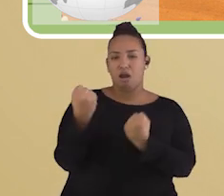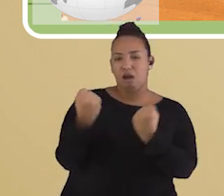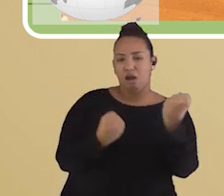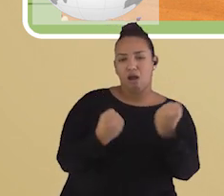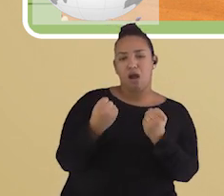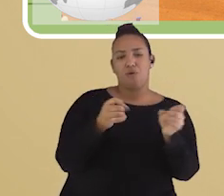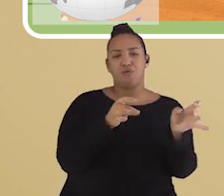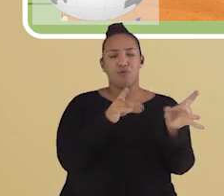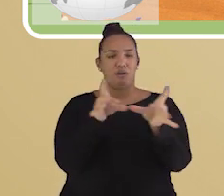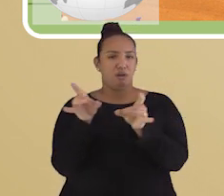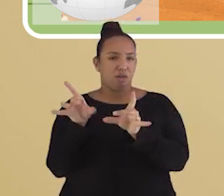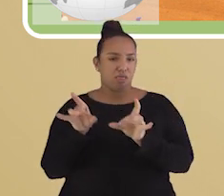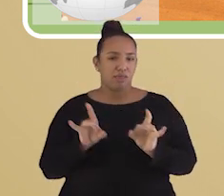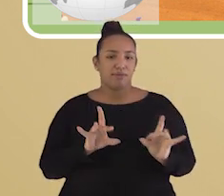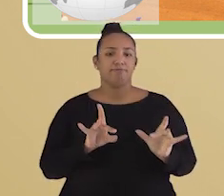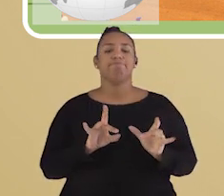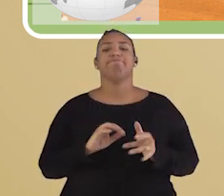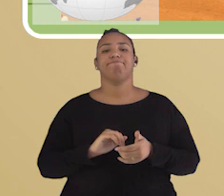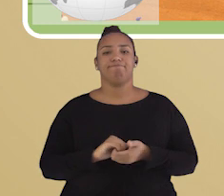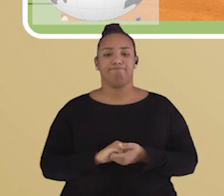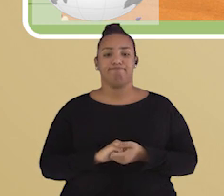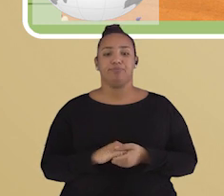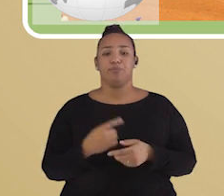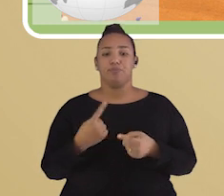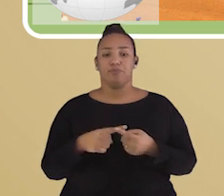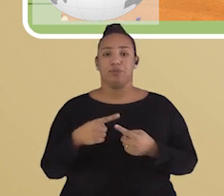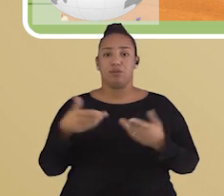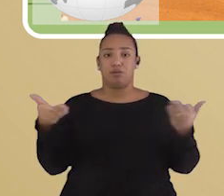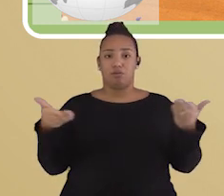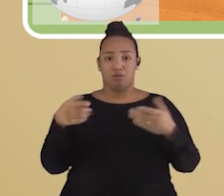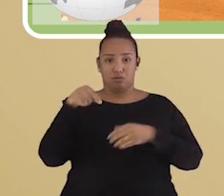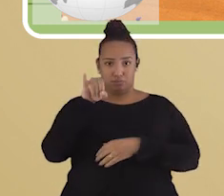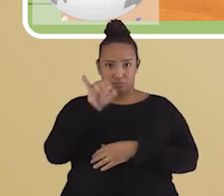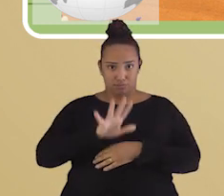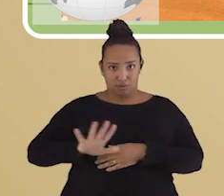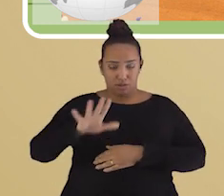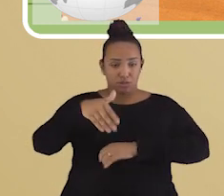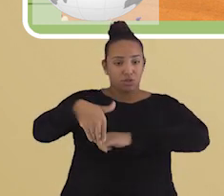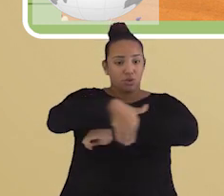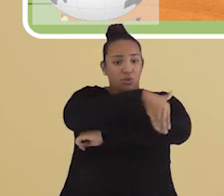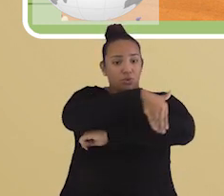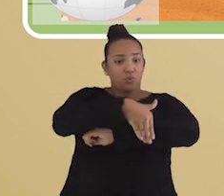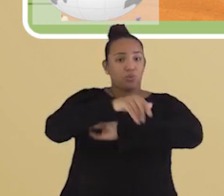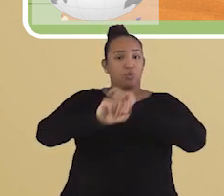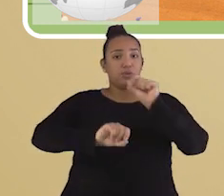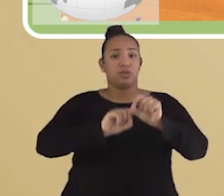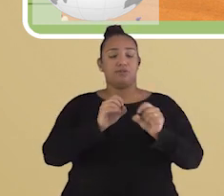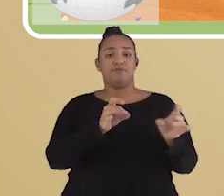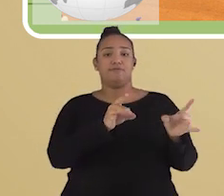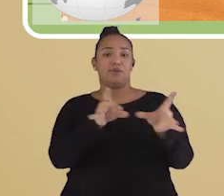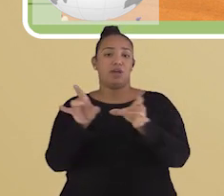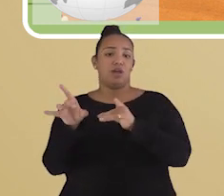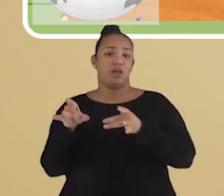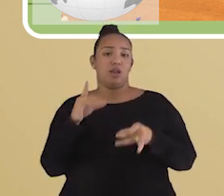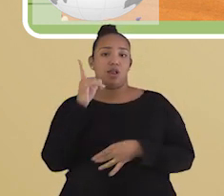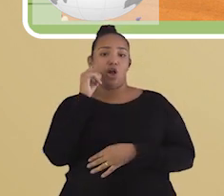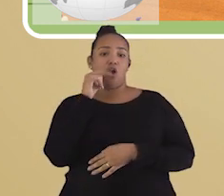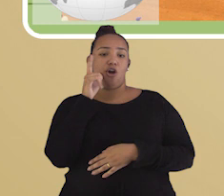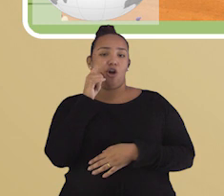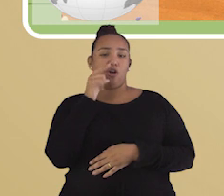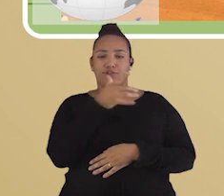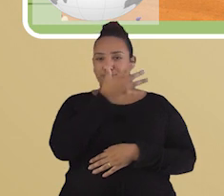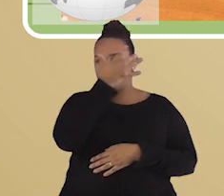carros e de mercadorias, pois é uma rua comercial com barracas onde todos estão